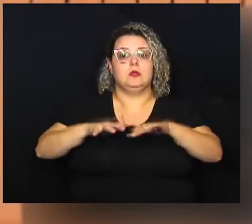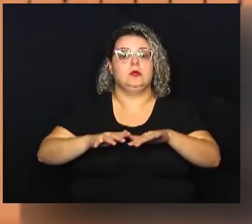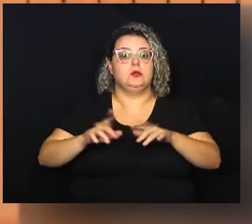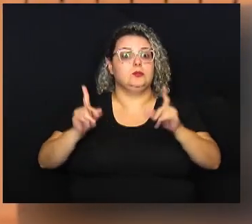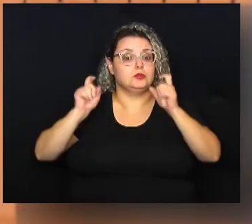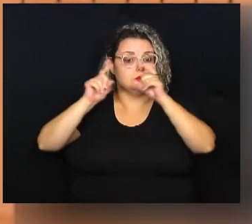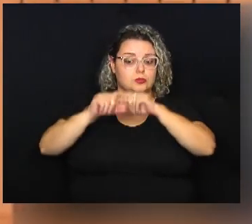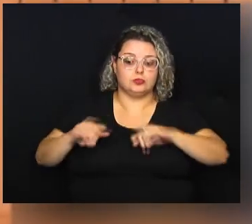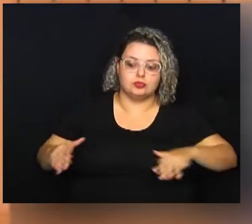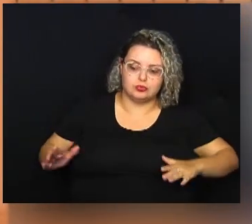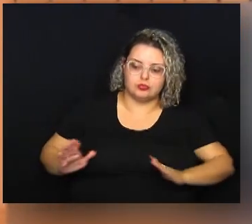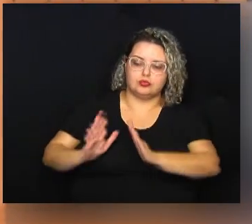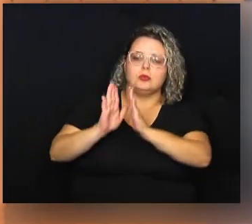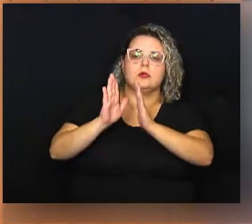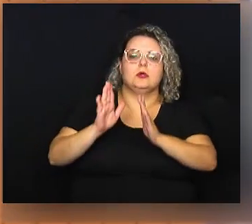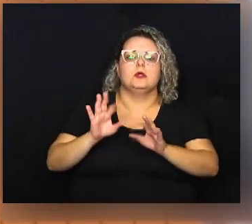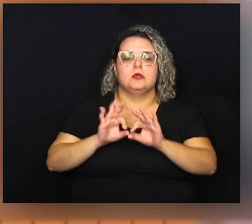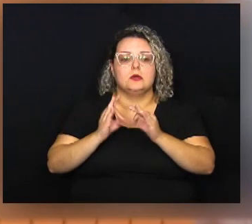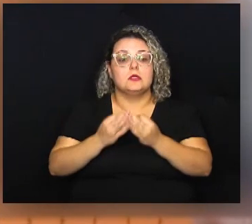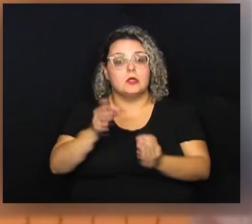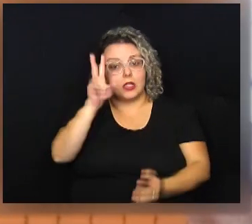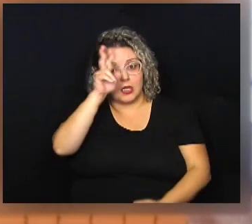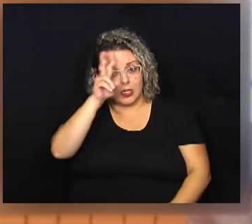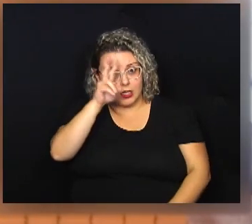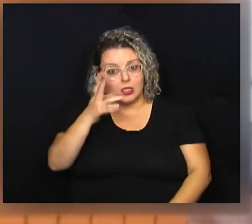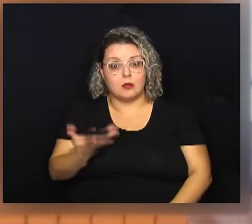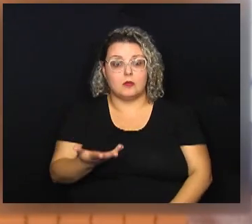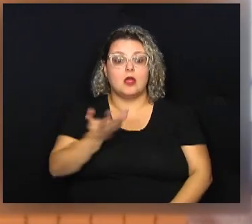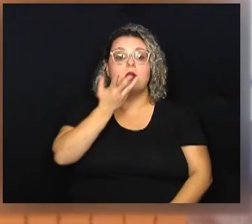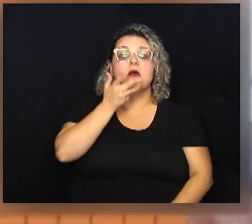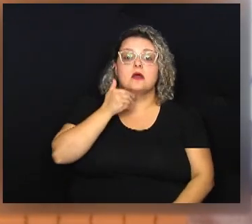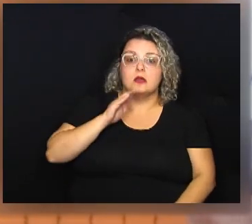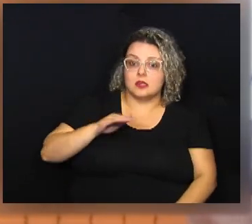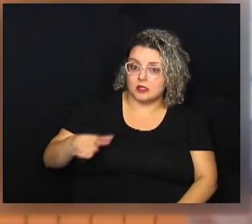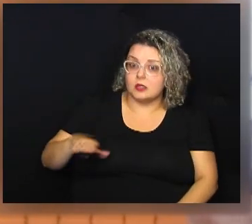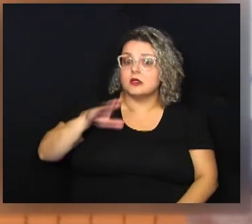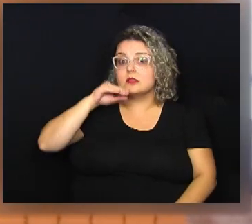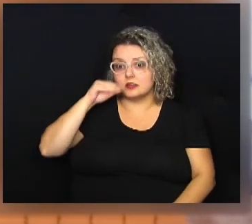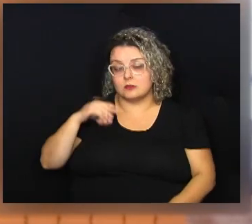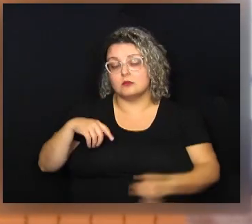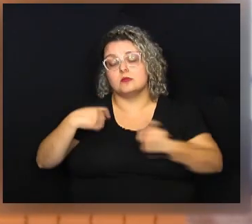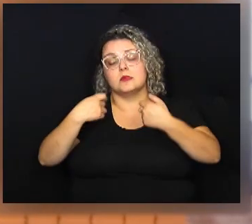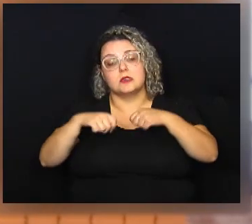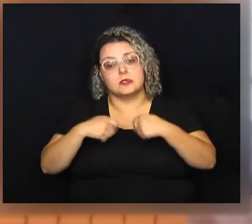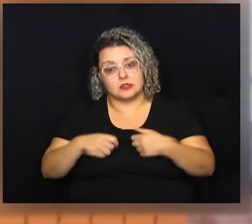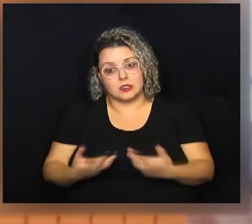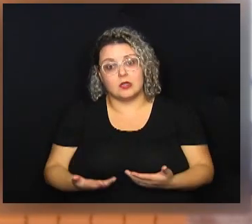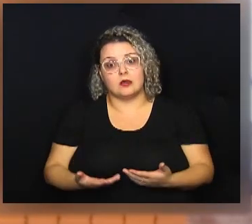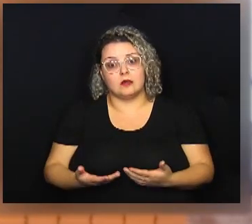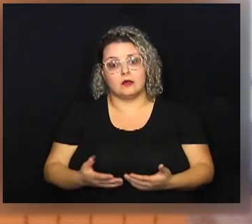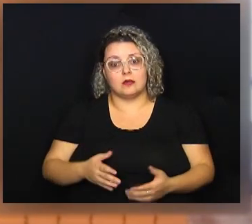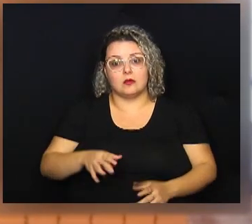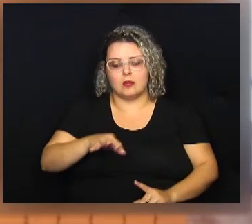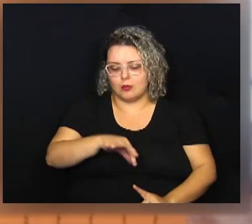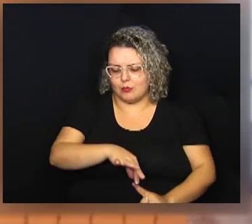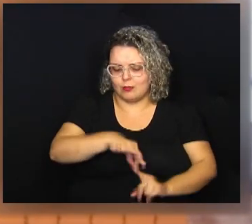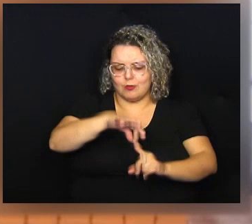por inclusão e os desafios das famílias. Lembrar que criança e adolescente deveria ser